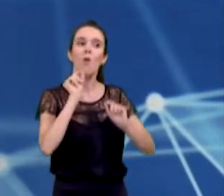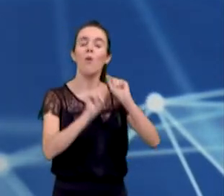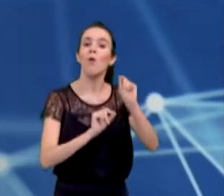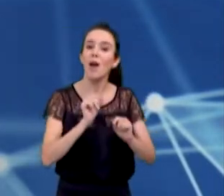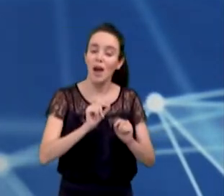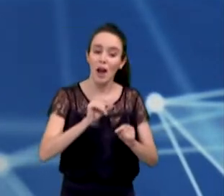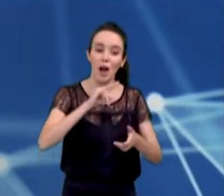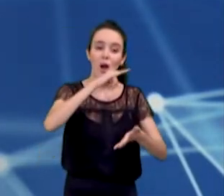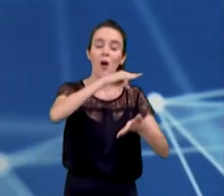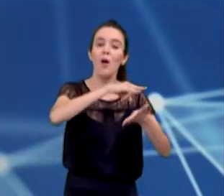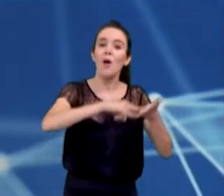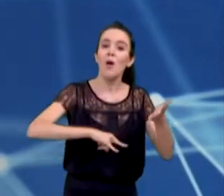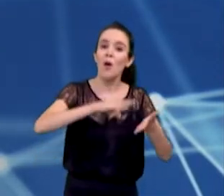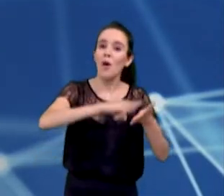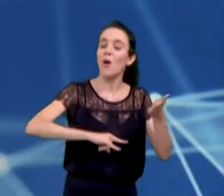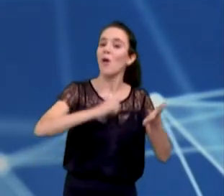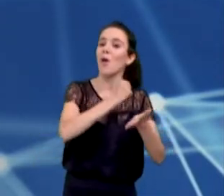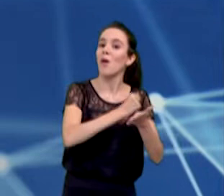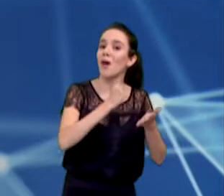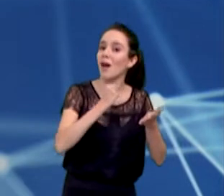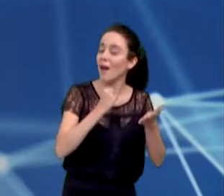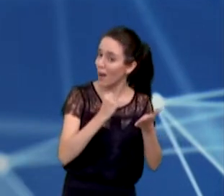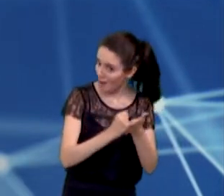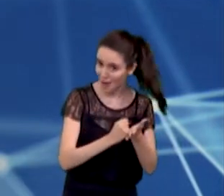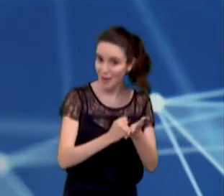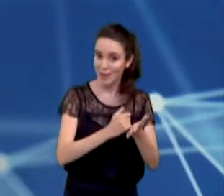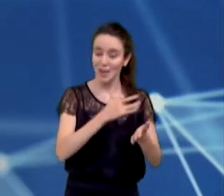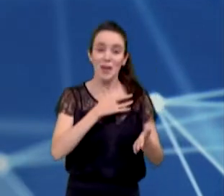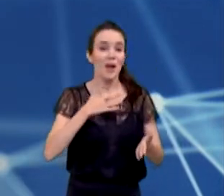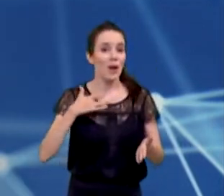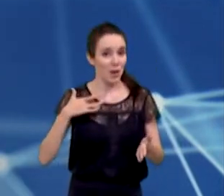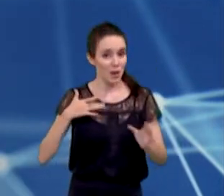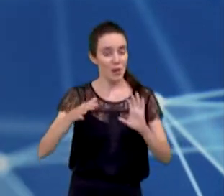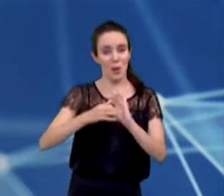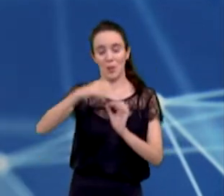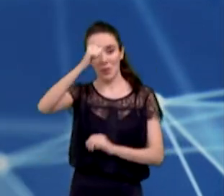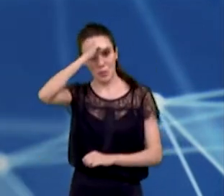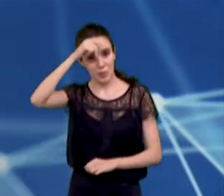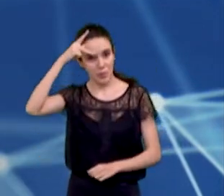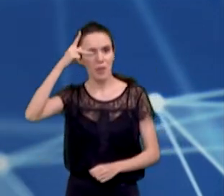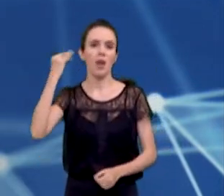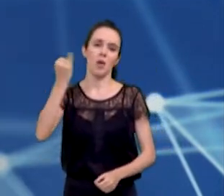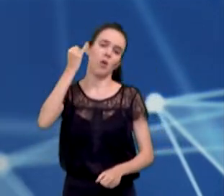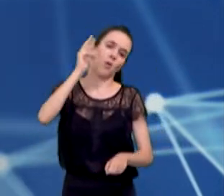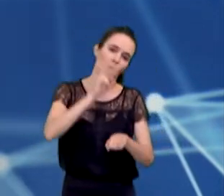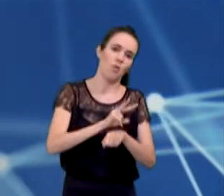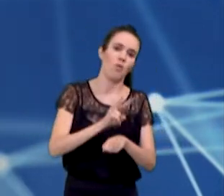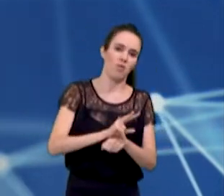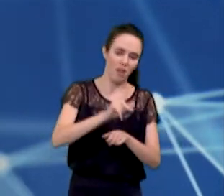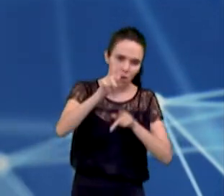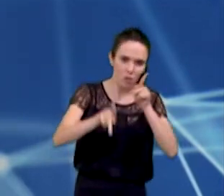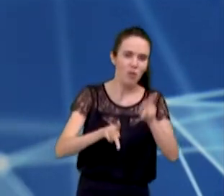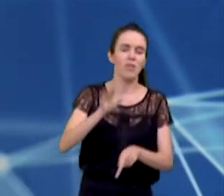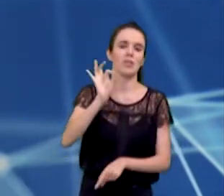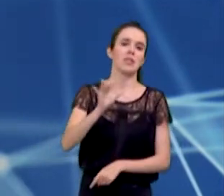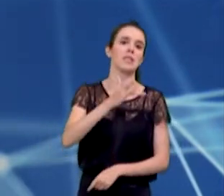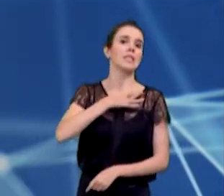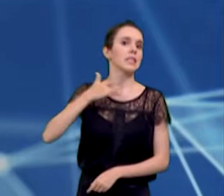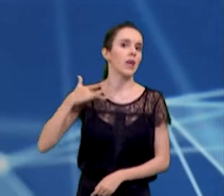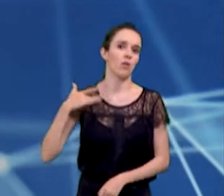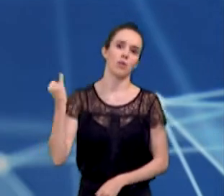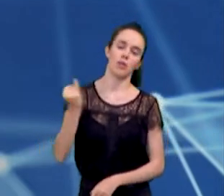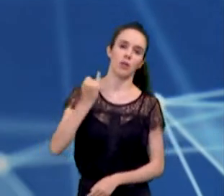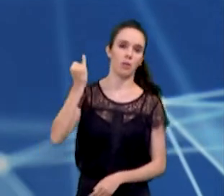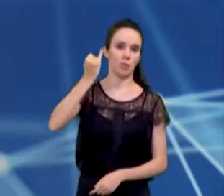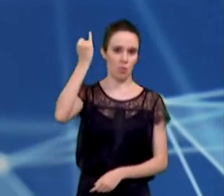e instituições de saúde para com a Prefeitura. E não tem nada mais importante para cuidar das pessoas como a saúde pública. Através do